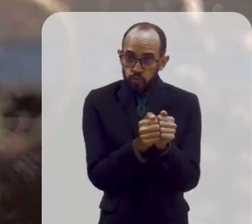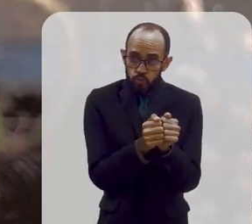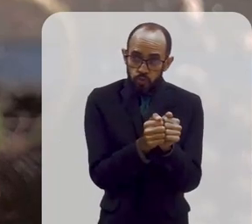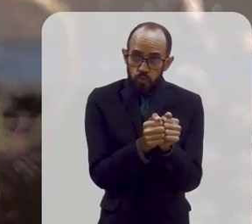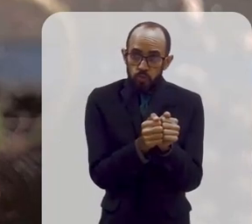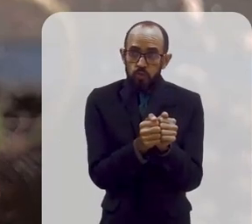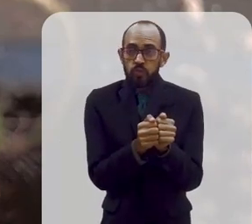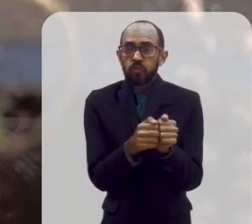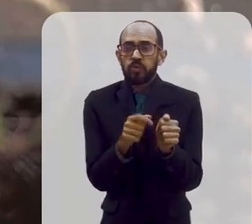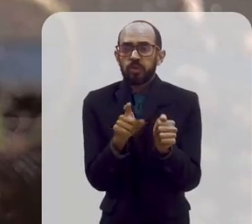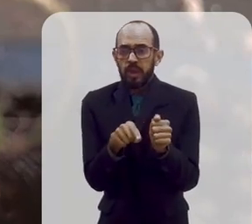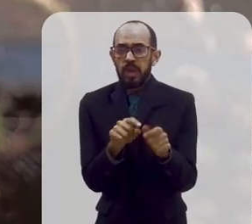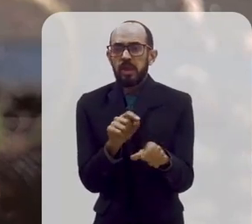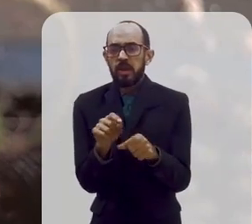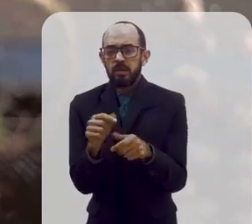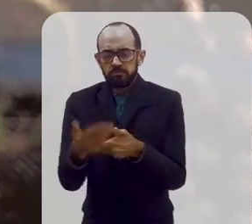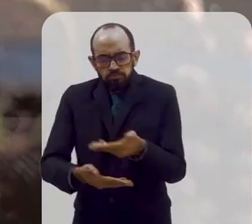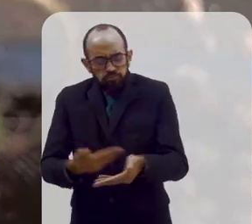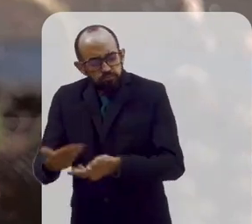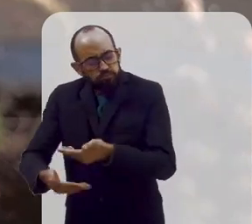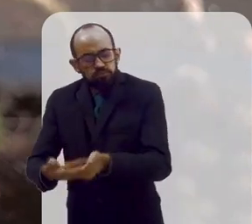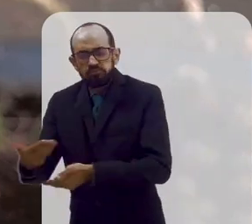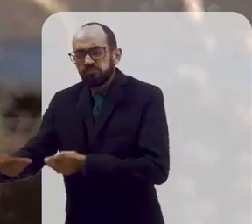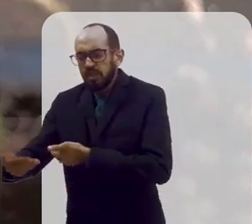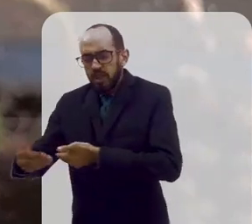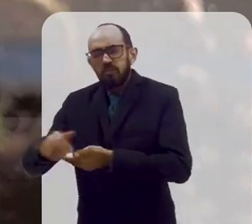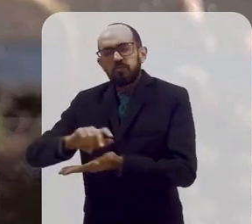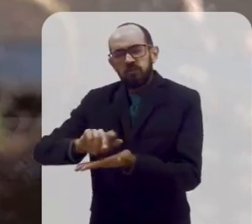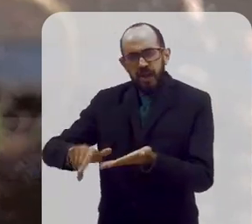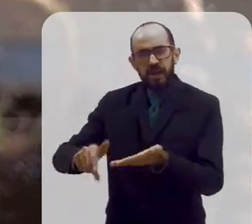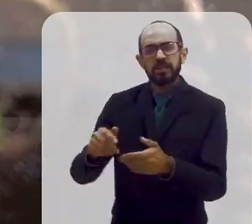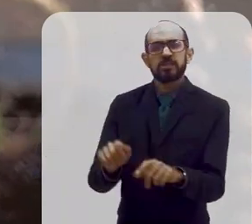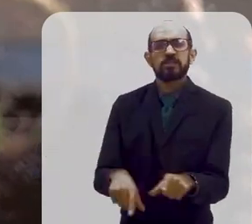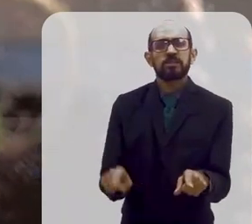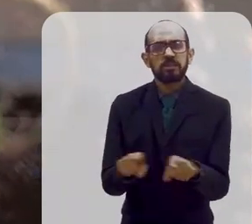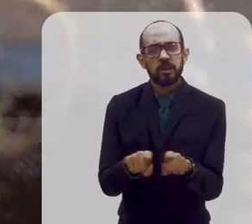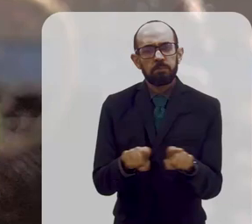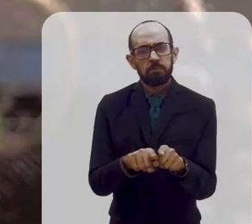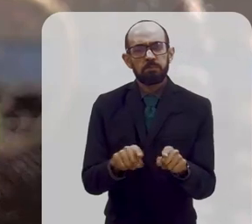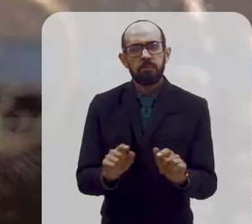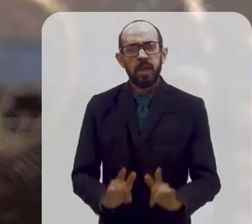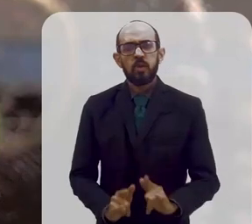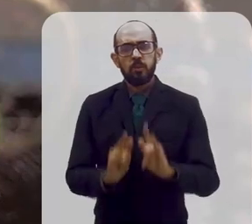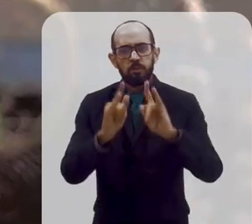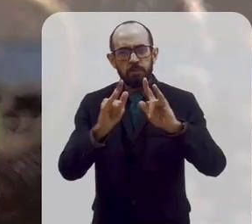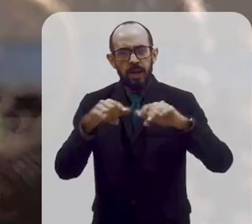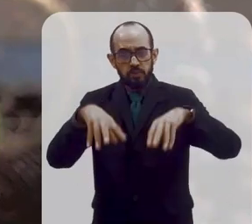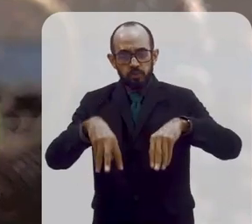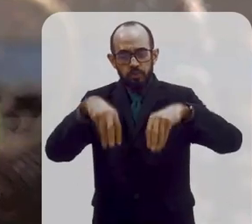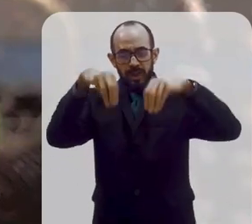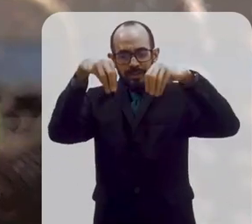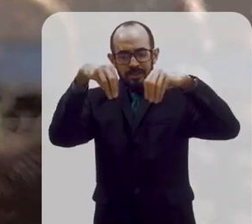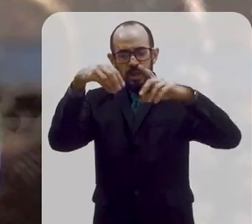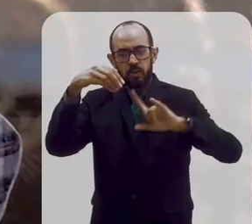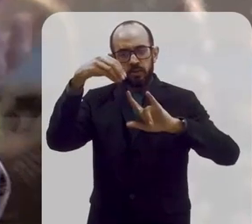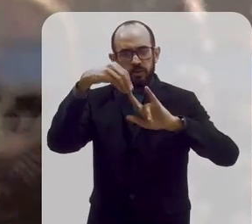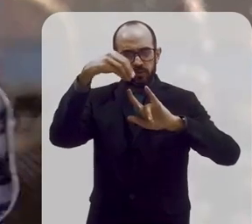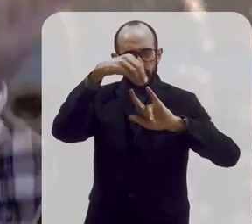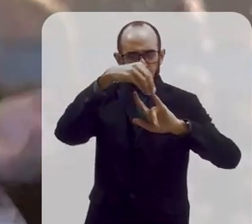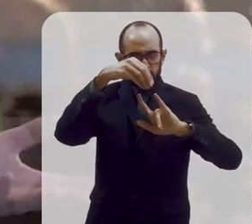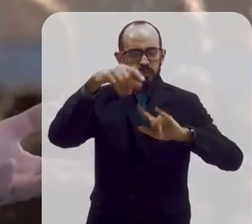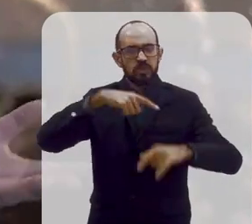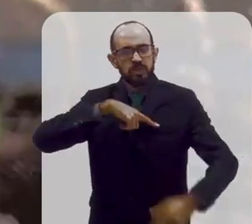relações de ciência e arte, com vários interativos também. O prédio do Castelo, que é o prédio símbolo da Fiocruz, que tem